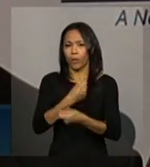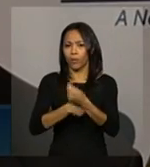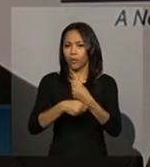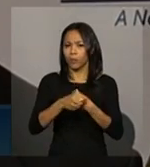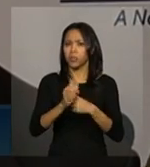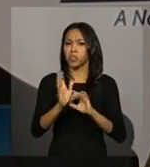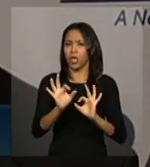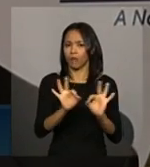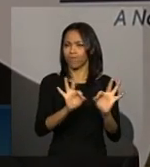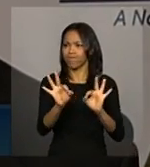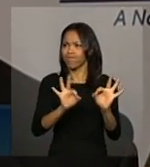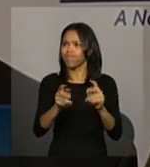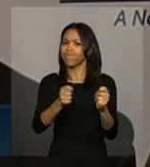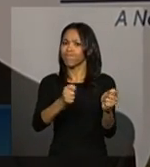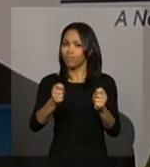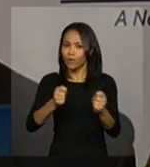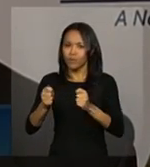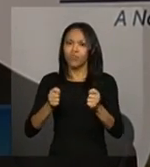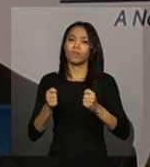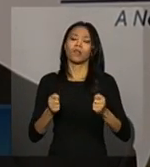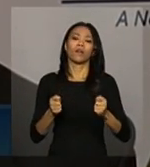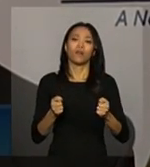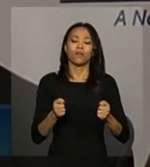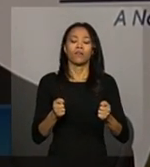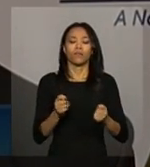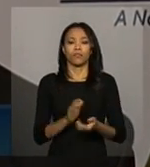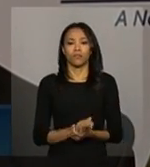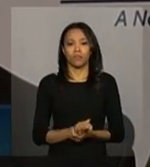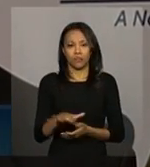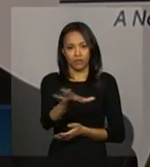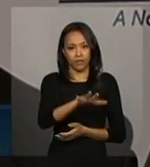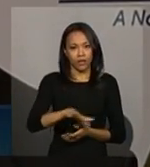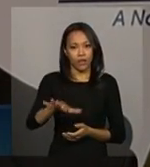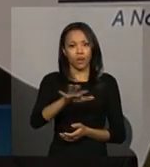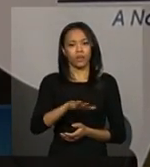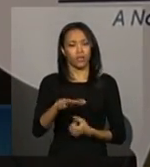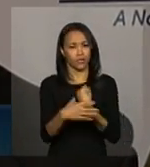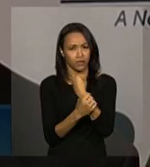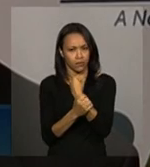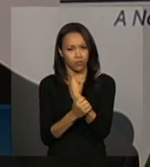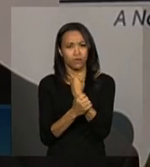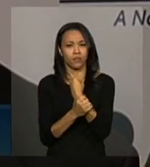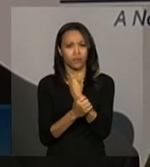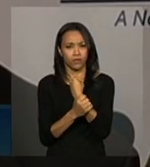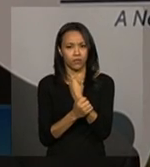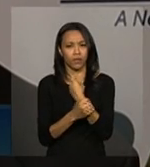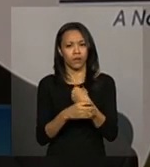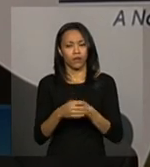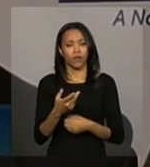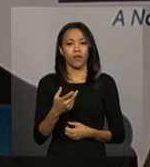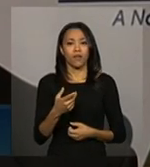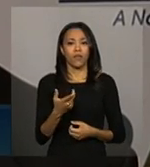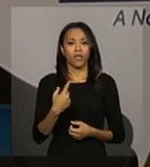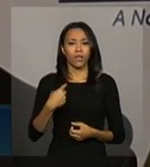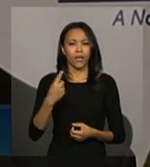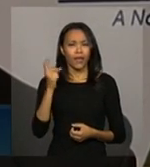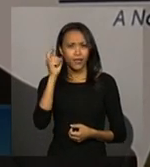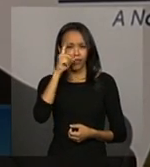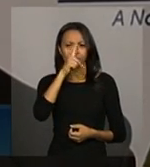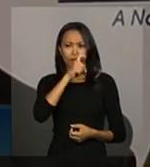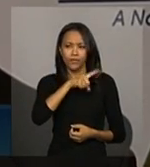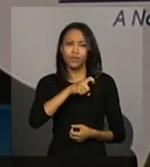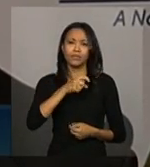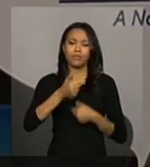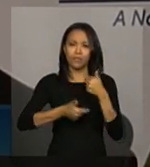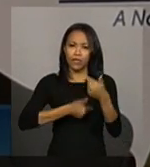estruturada, as condições financeiras, as garantias, fazem com que dificilmente se